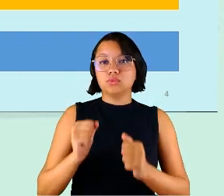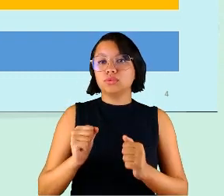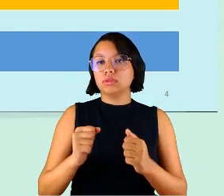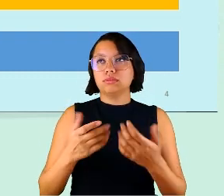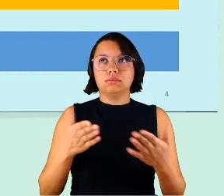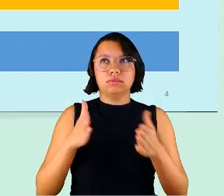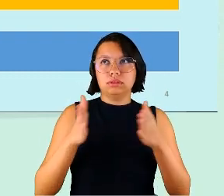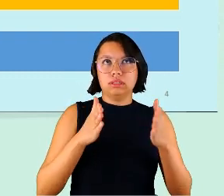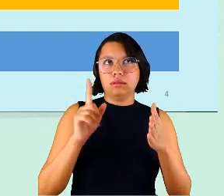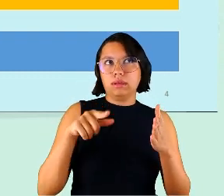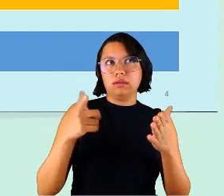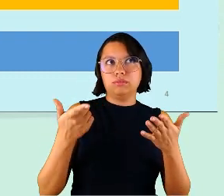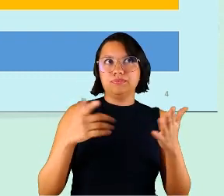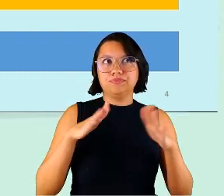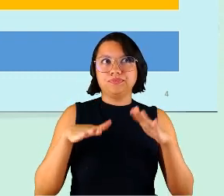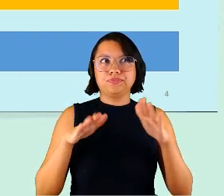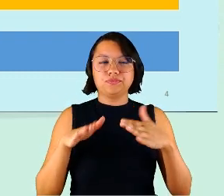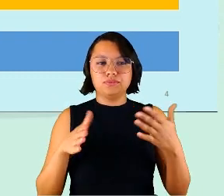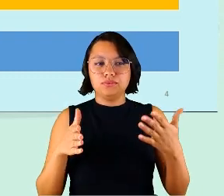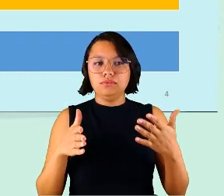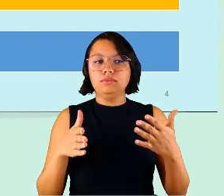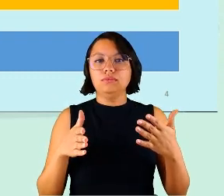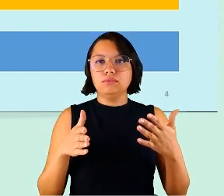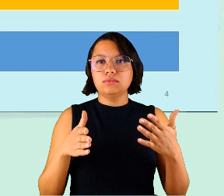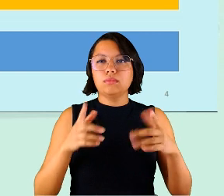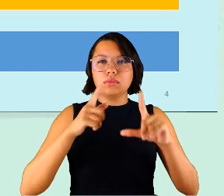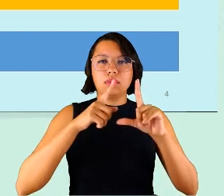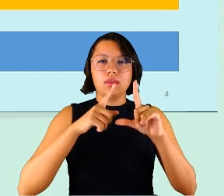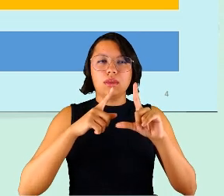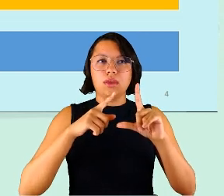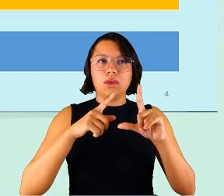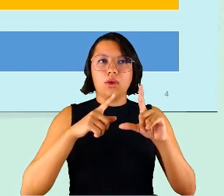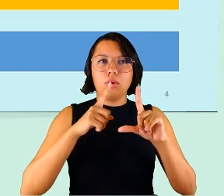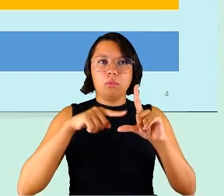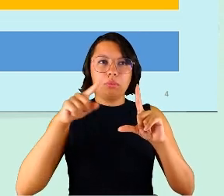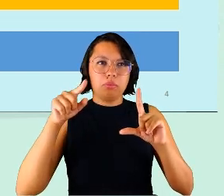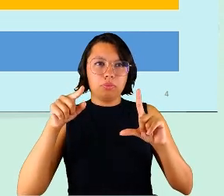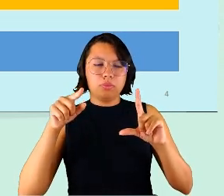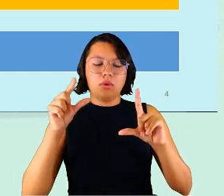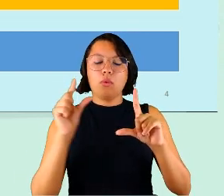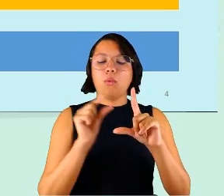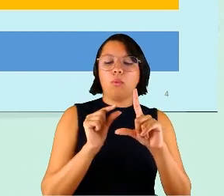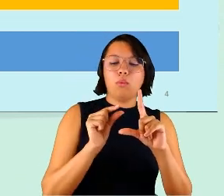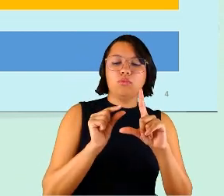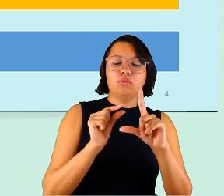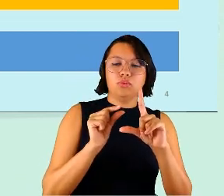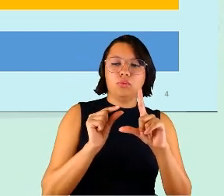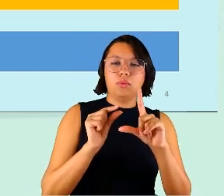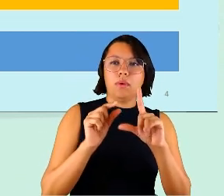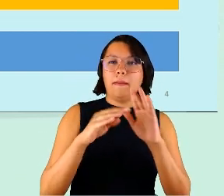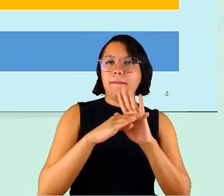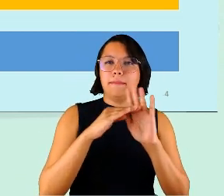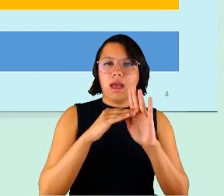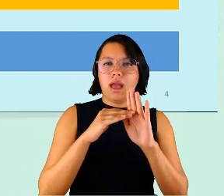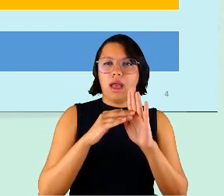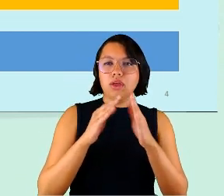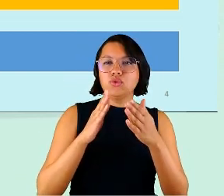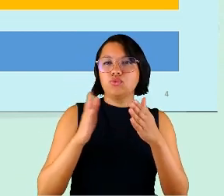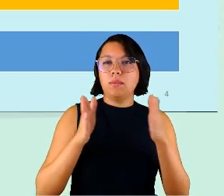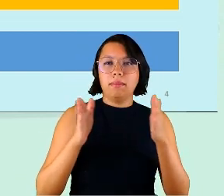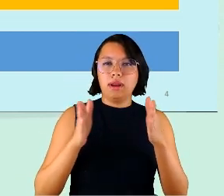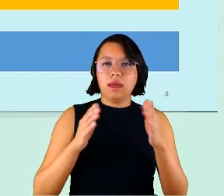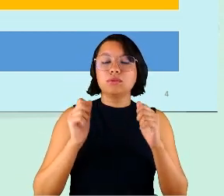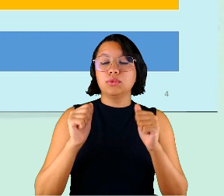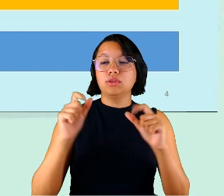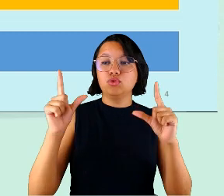e na época era assim, era uma estimativa de que em curto e médio prazo se poderia reduzir os custos organizacionais